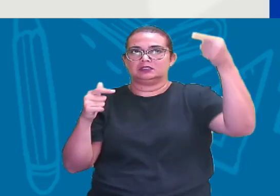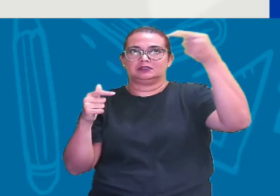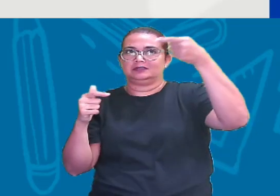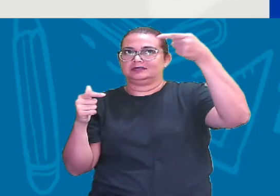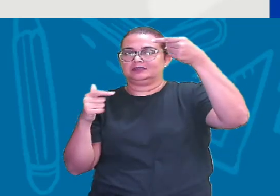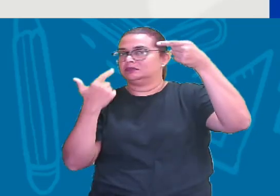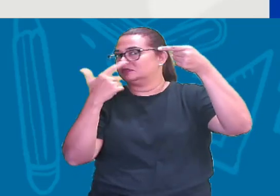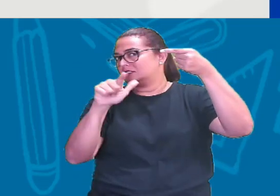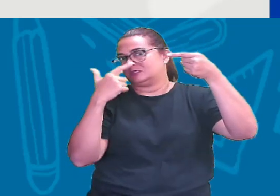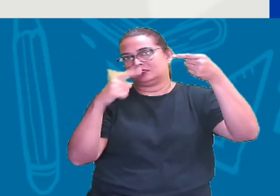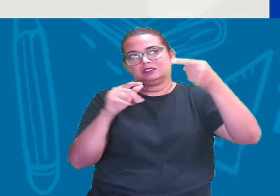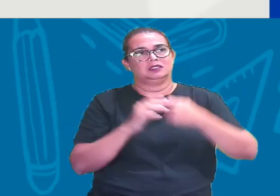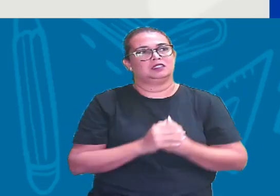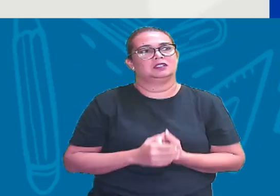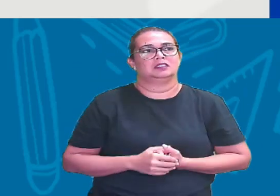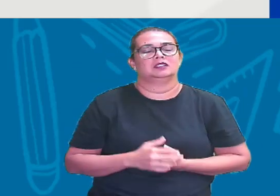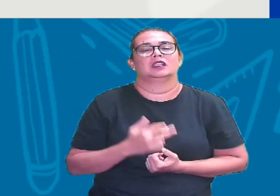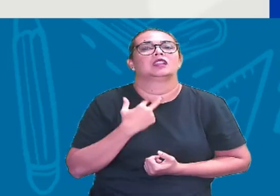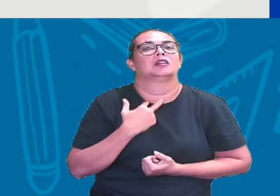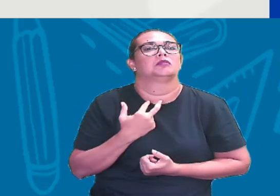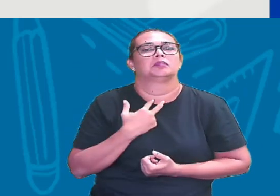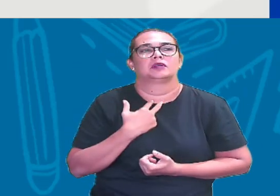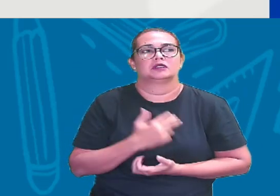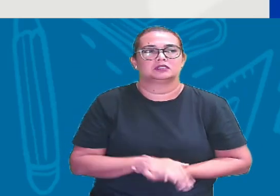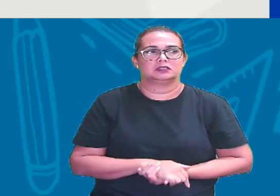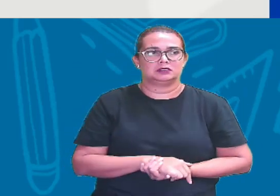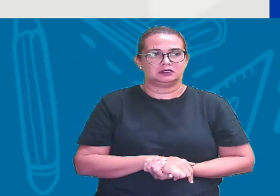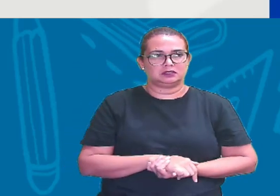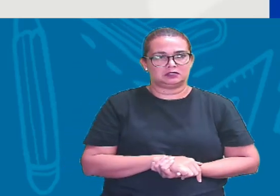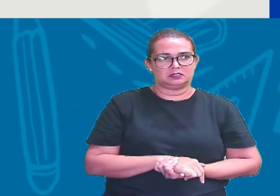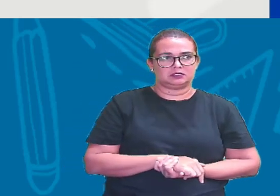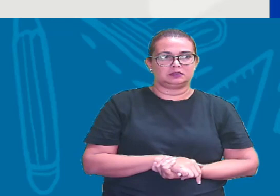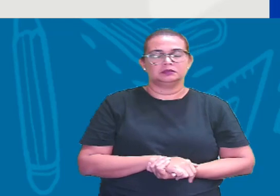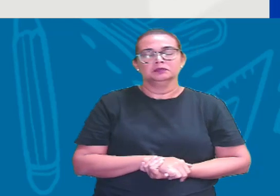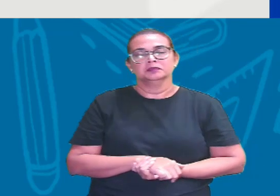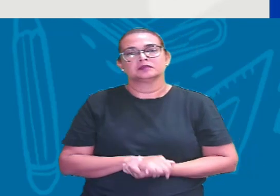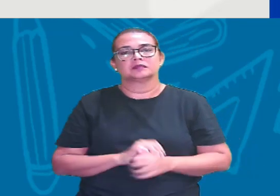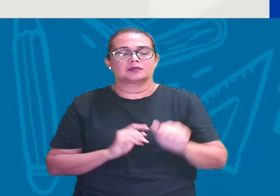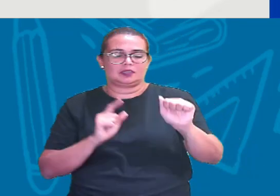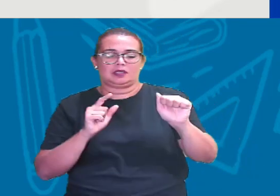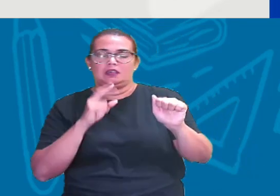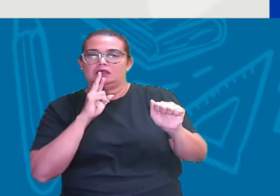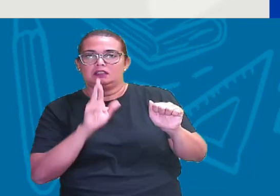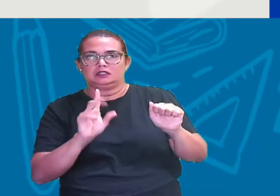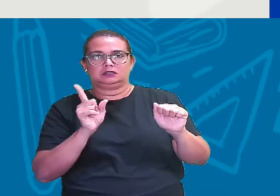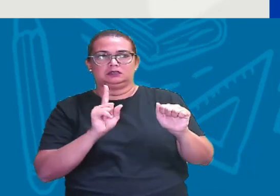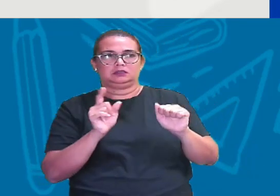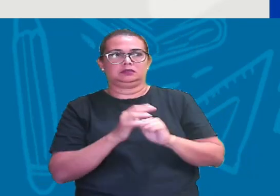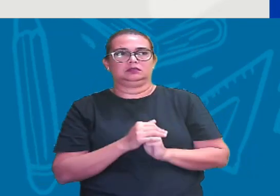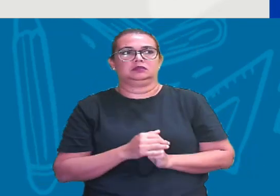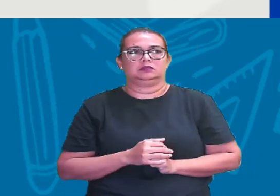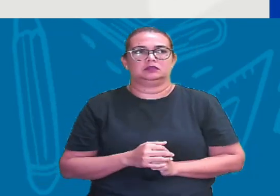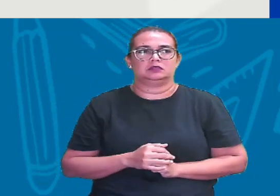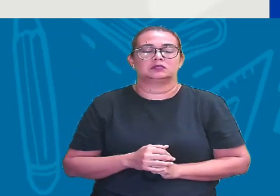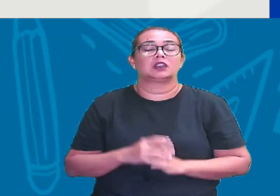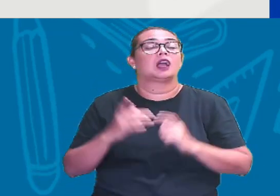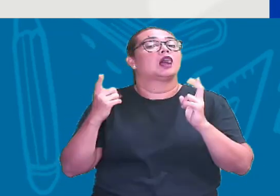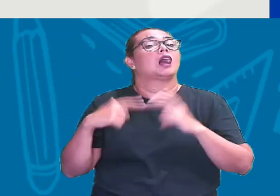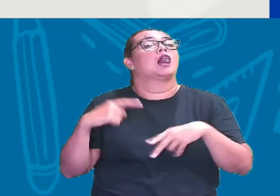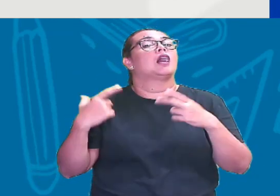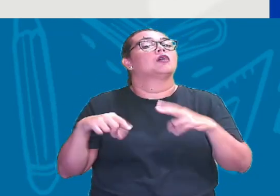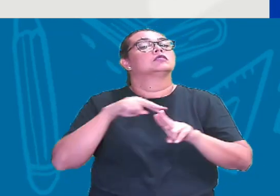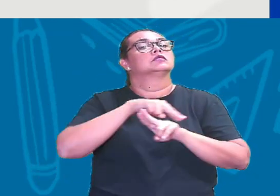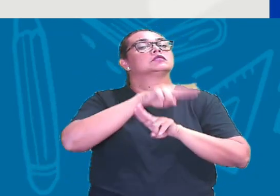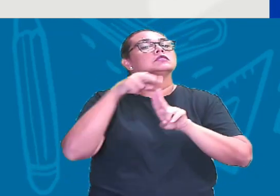negativo Então não é esse A Tá certo? O A não é o pontinho do Pi Então onde é que está